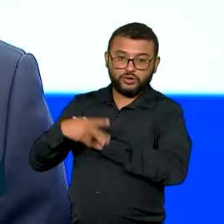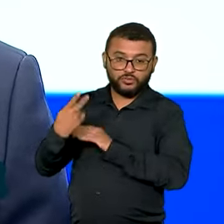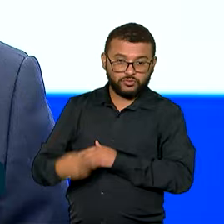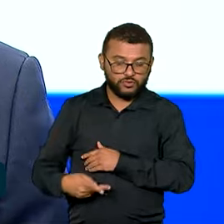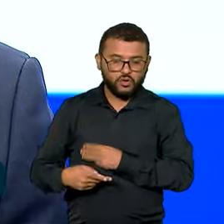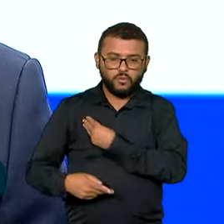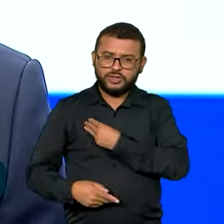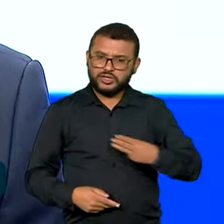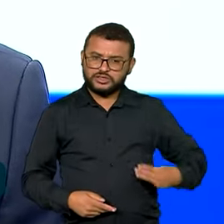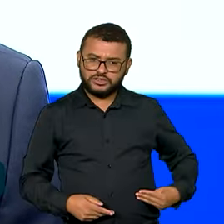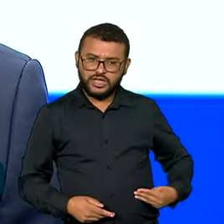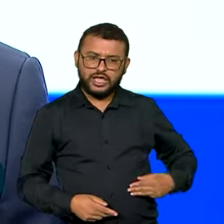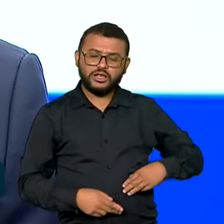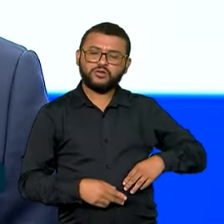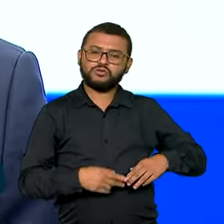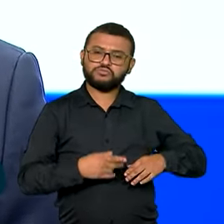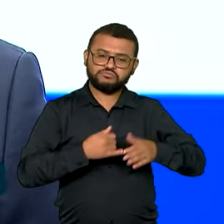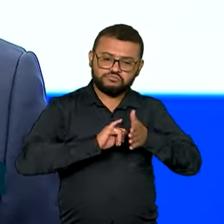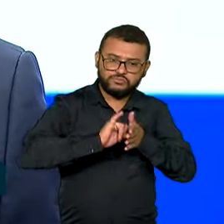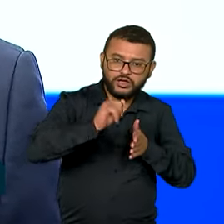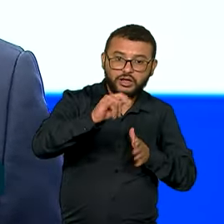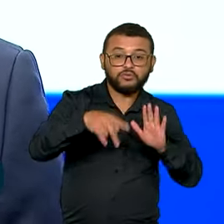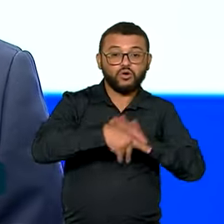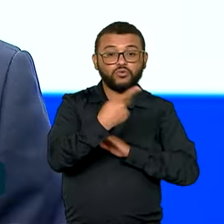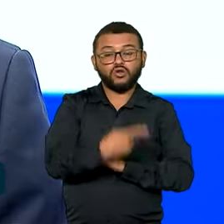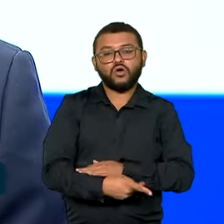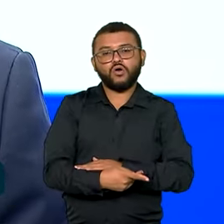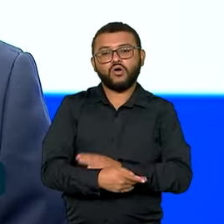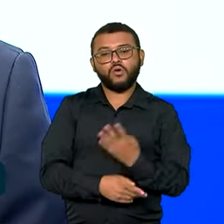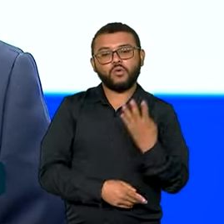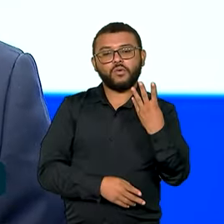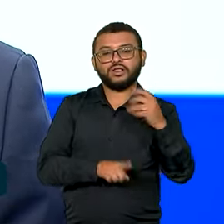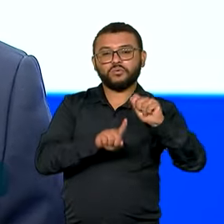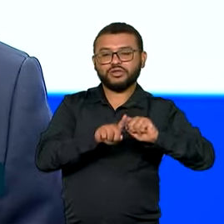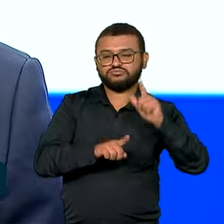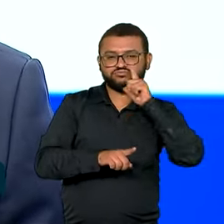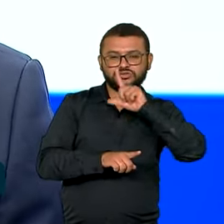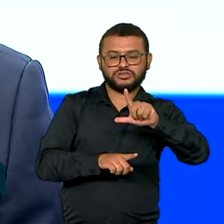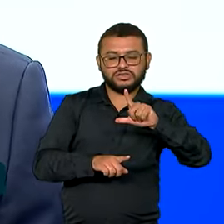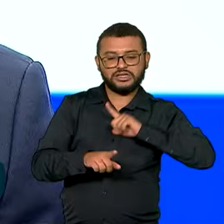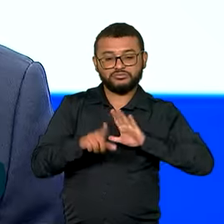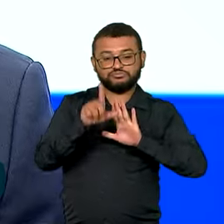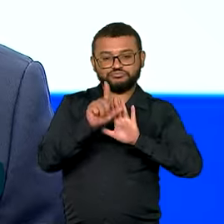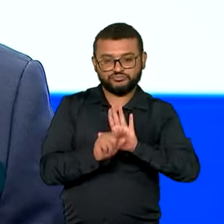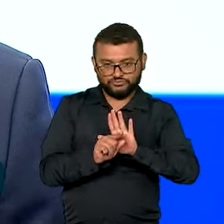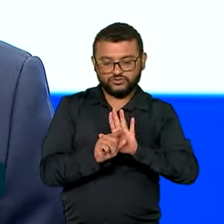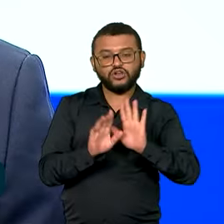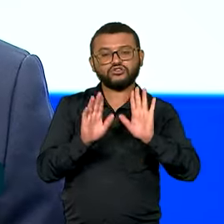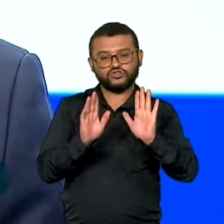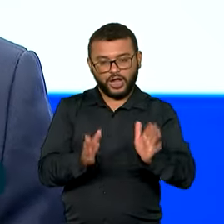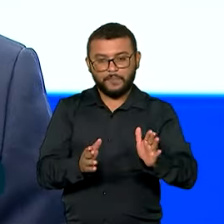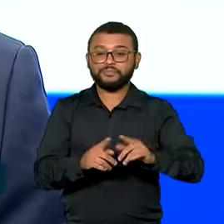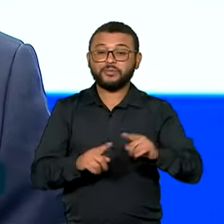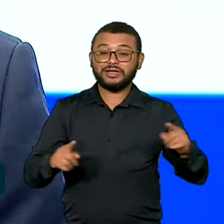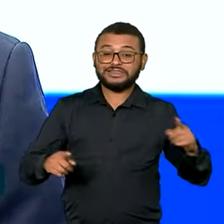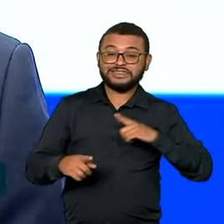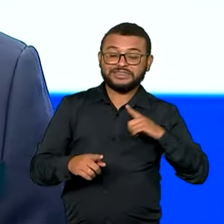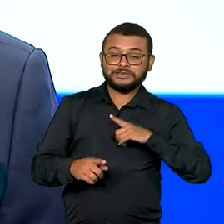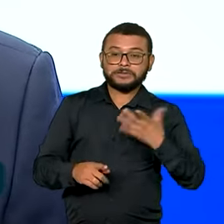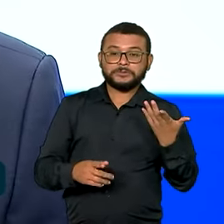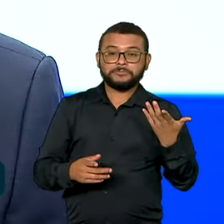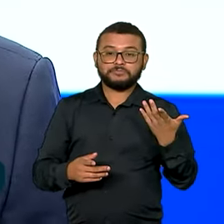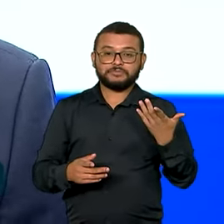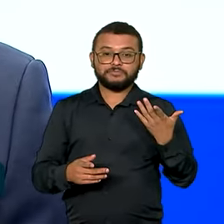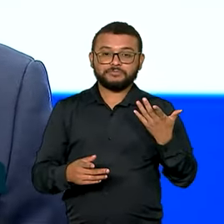Ministério das Minas e Energia e nesses últimos quatro meses tivemos uma queda ainda maior, mas em relação